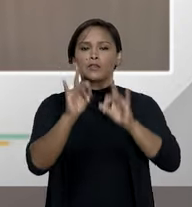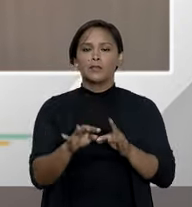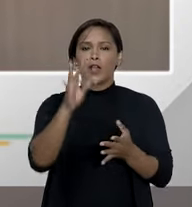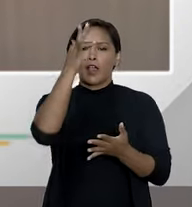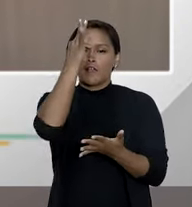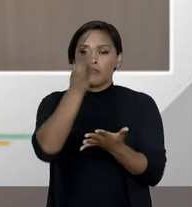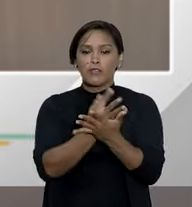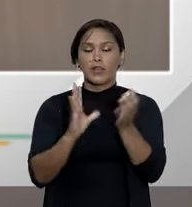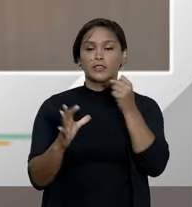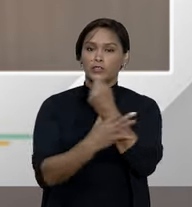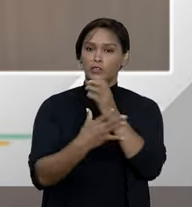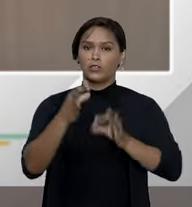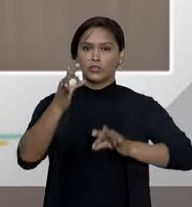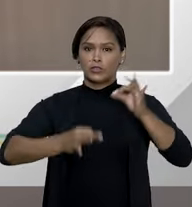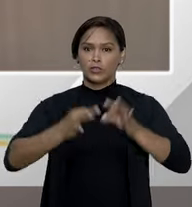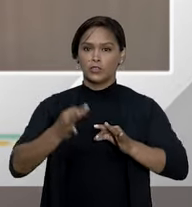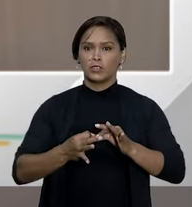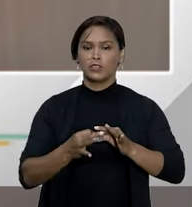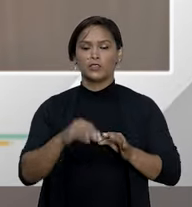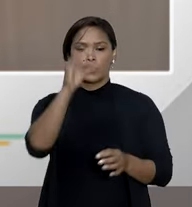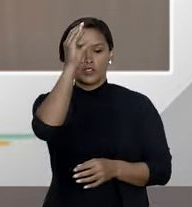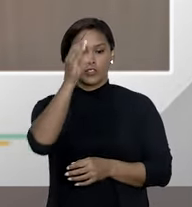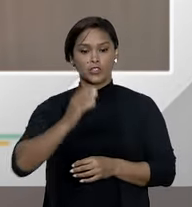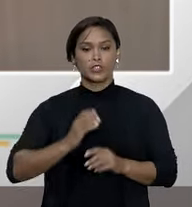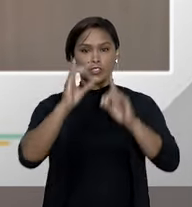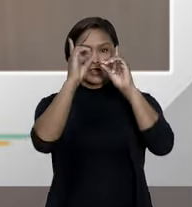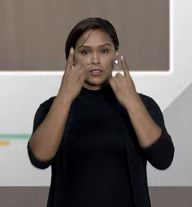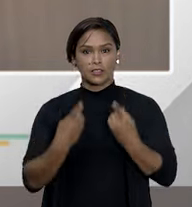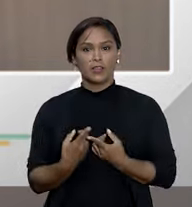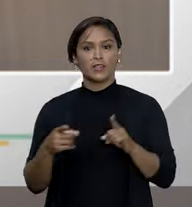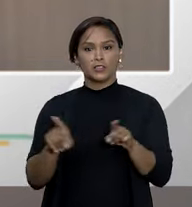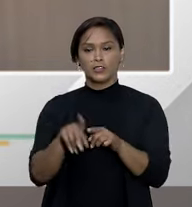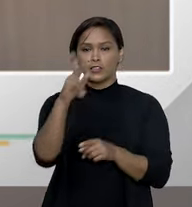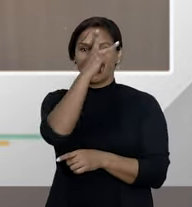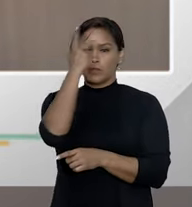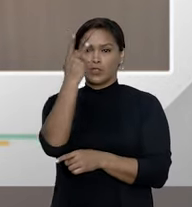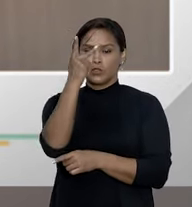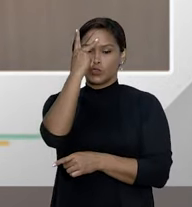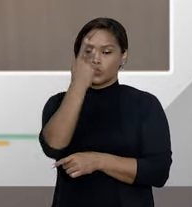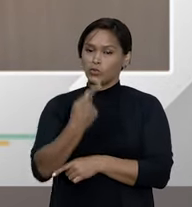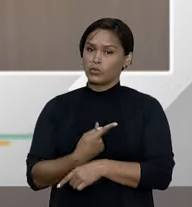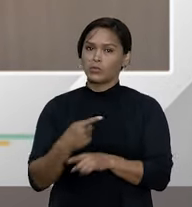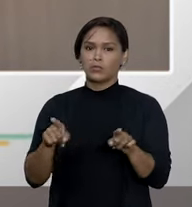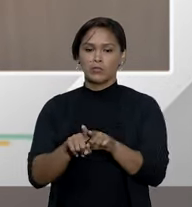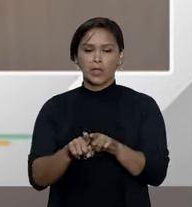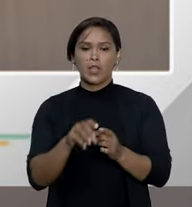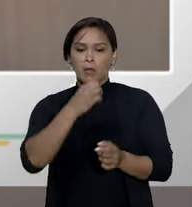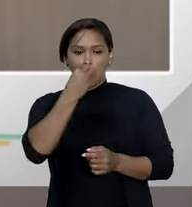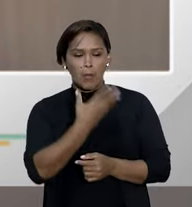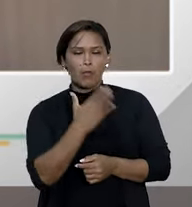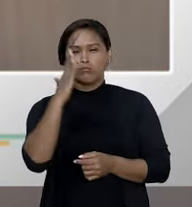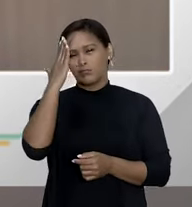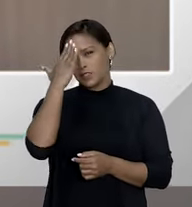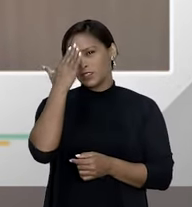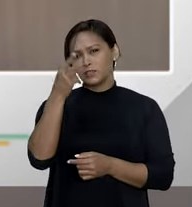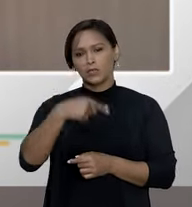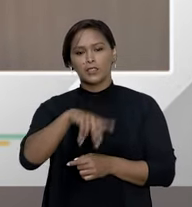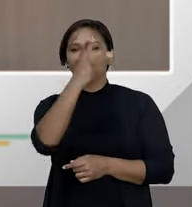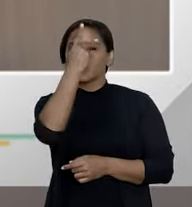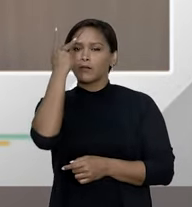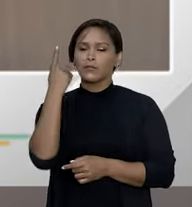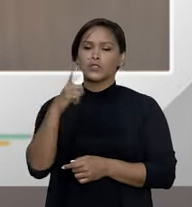-fé, da segurança jurídica, da dignidade da pessoa humana, o não é razoável, nem de bom senso, que um